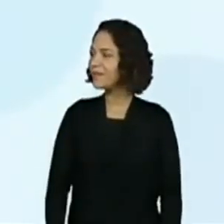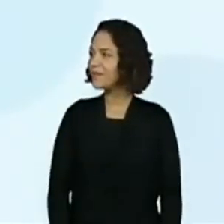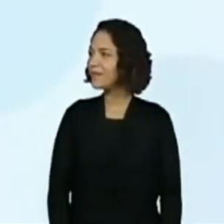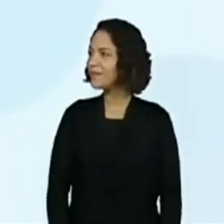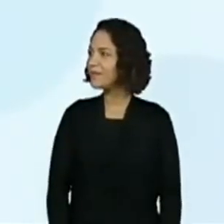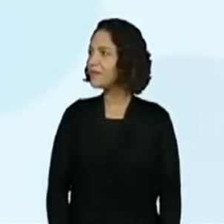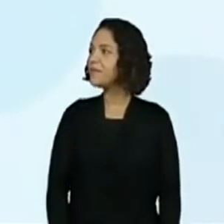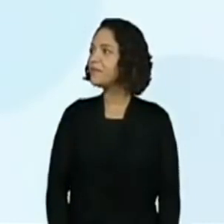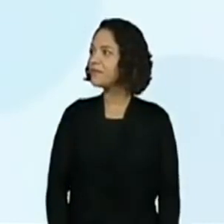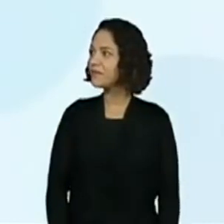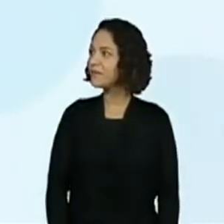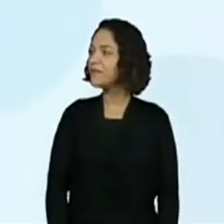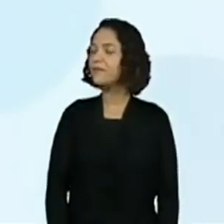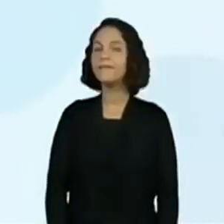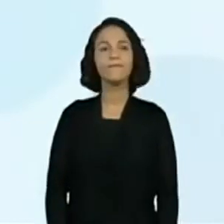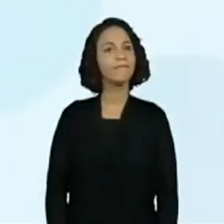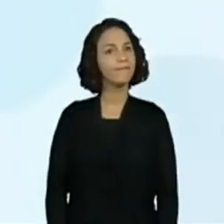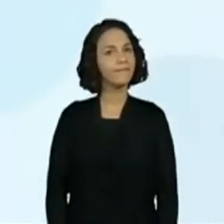Centro de mídias.